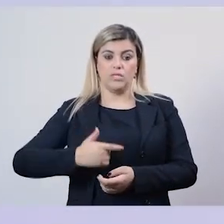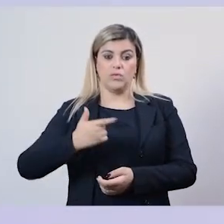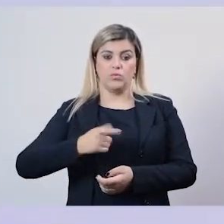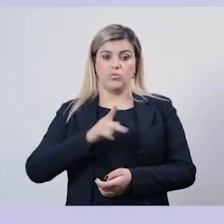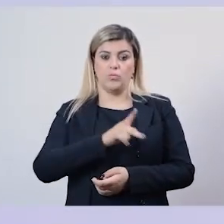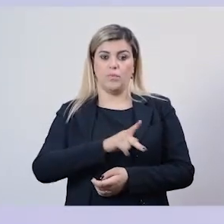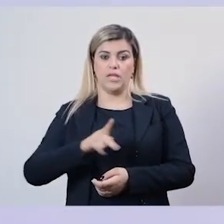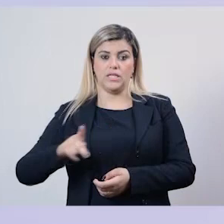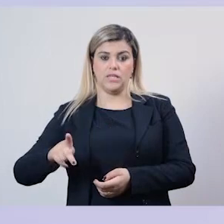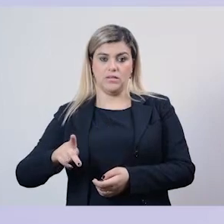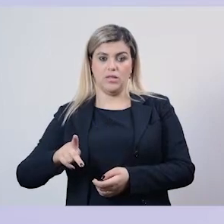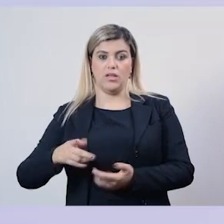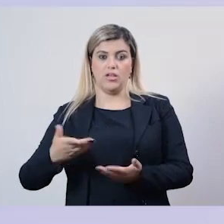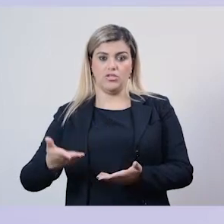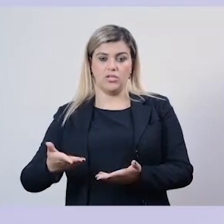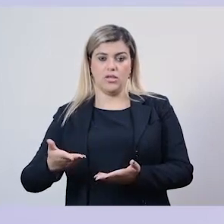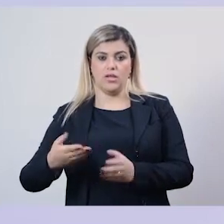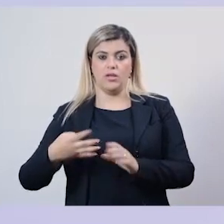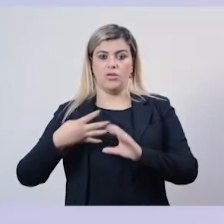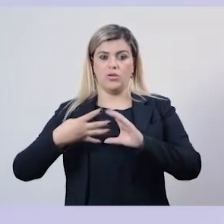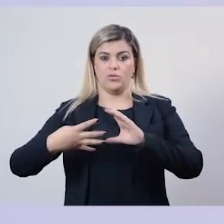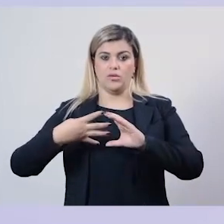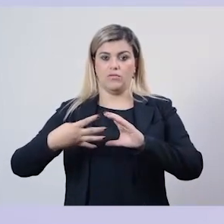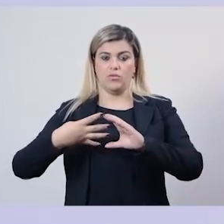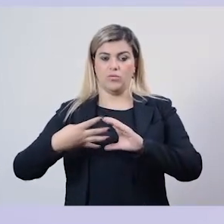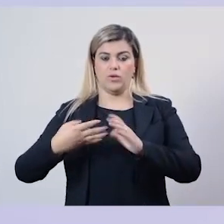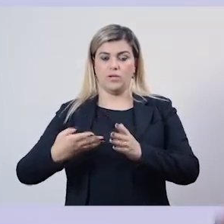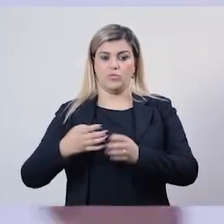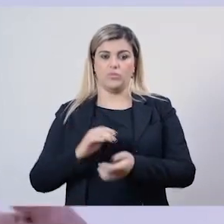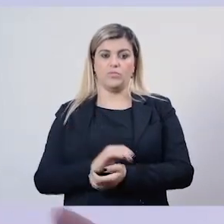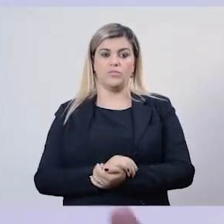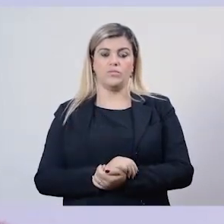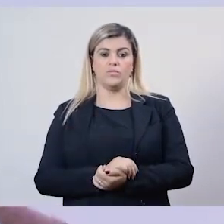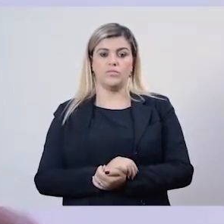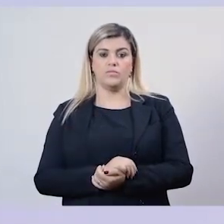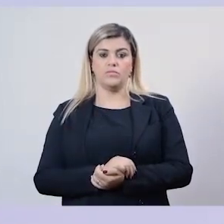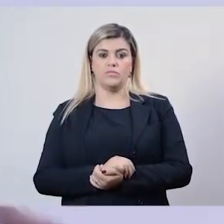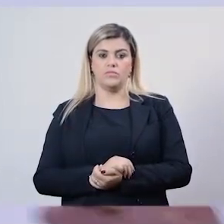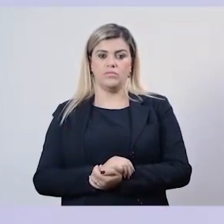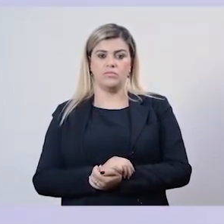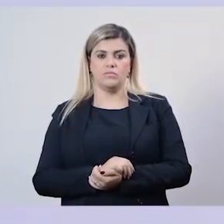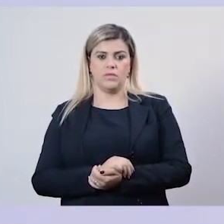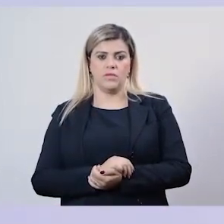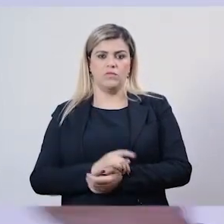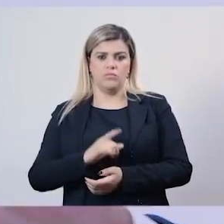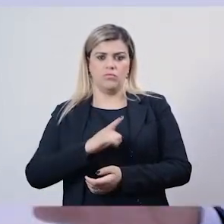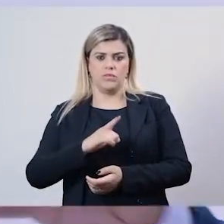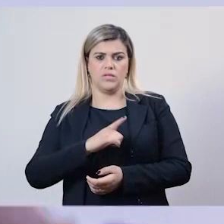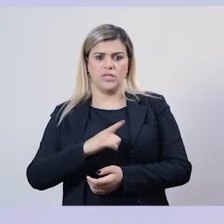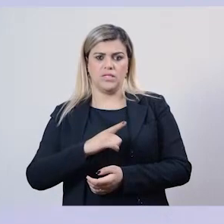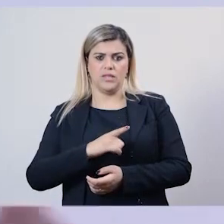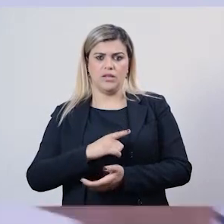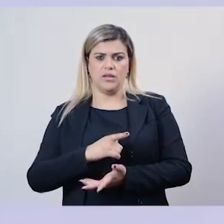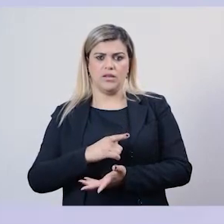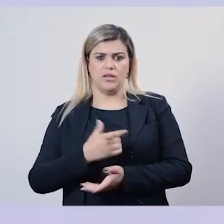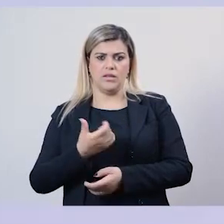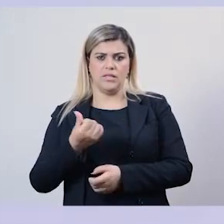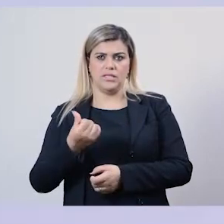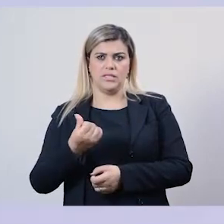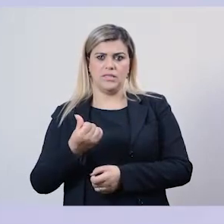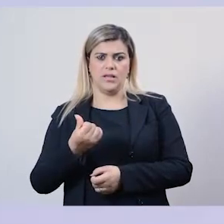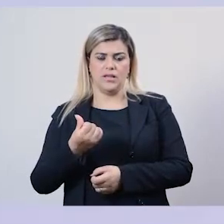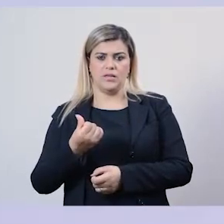o segundo presidente do que o CREFITO IV teve. Você esteve lá, nesses seis mandatos e meio, seis como